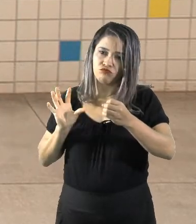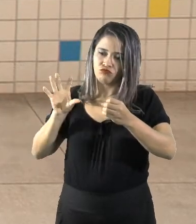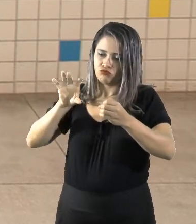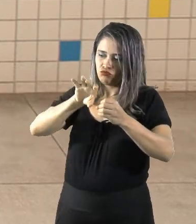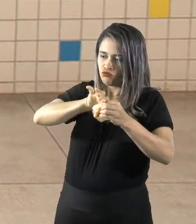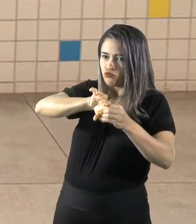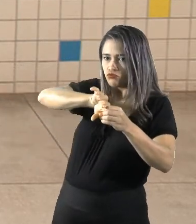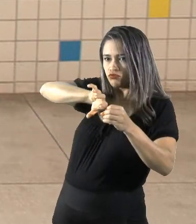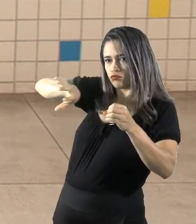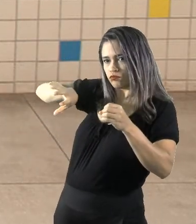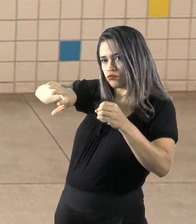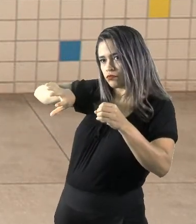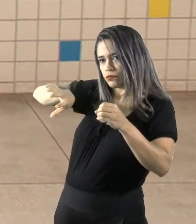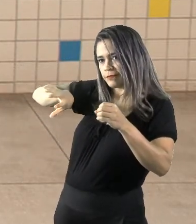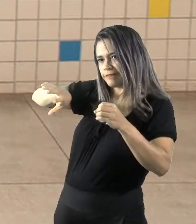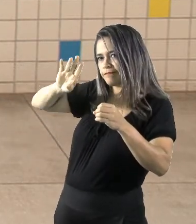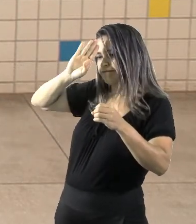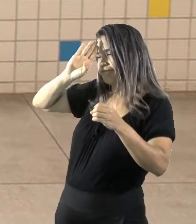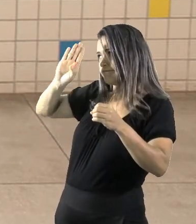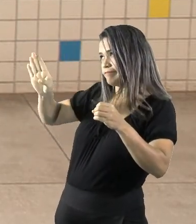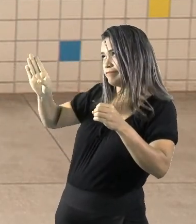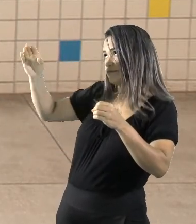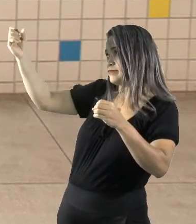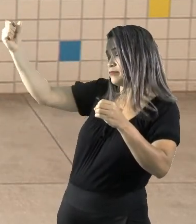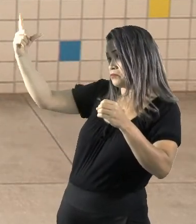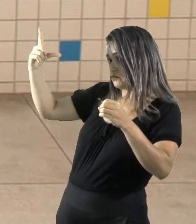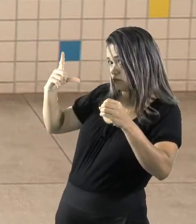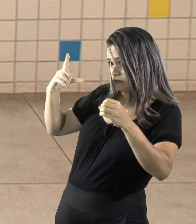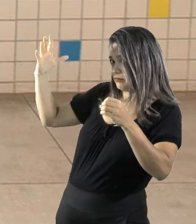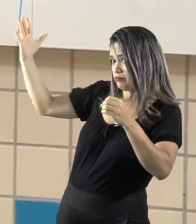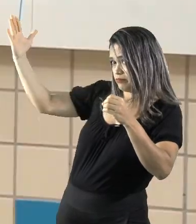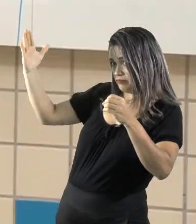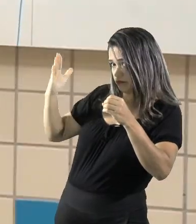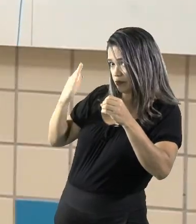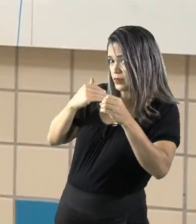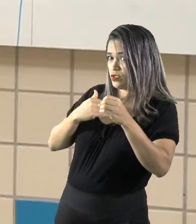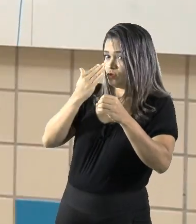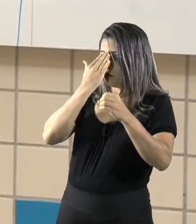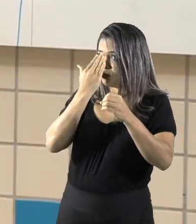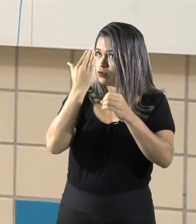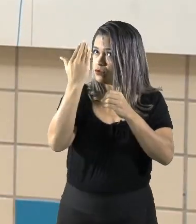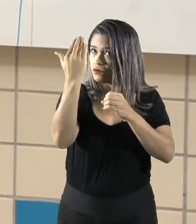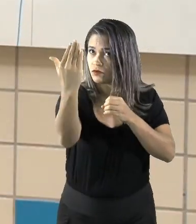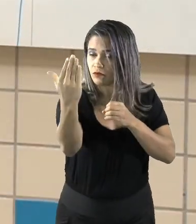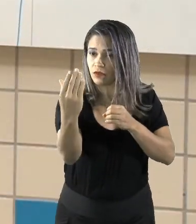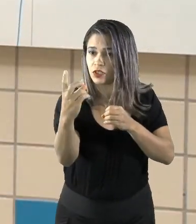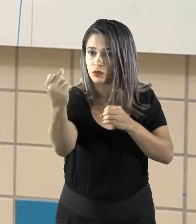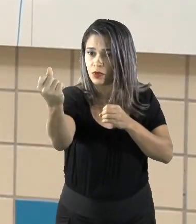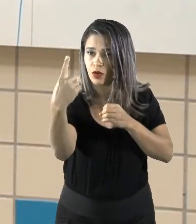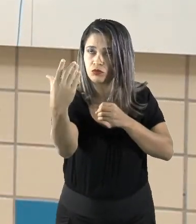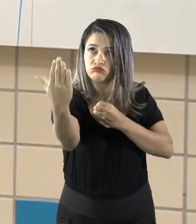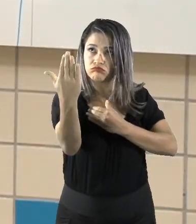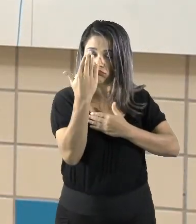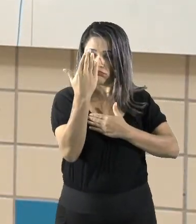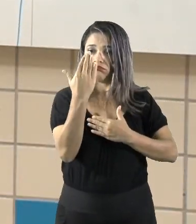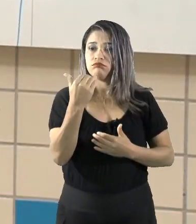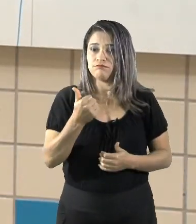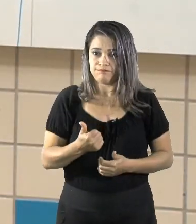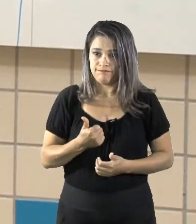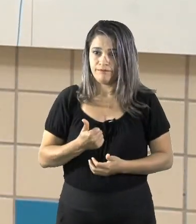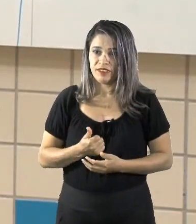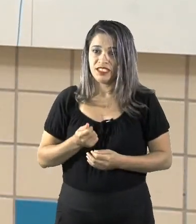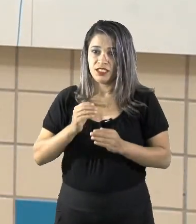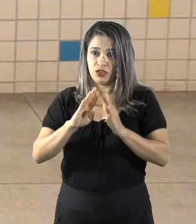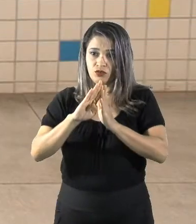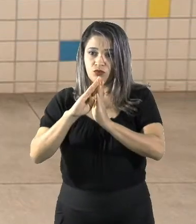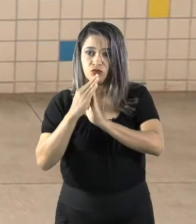diretamente de frente para o Sol. Então, se eu estou de frente para a luz, logo eu vou para clara. Se eu estou de costa para